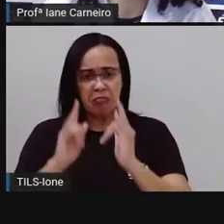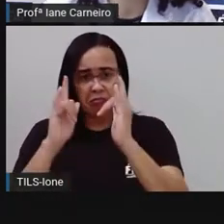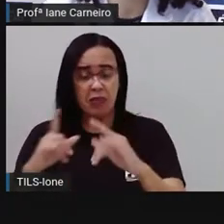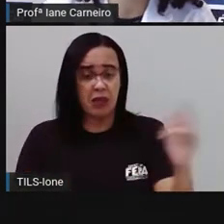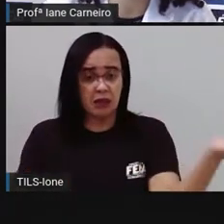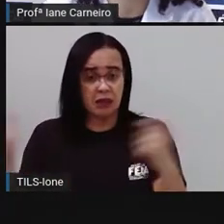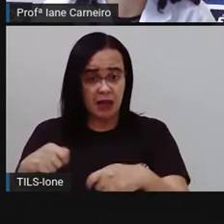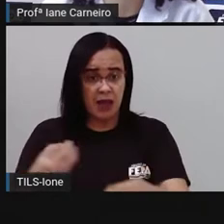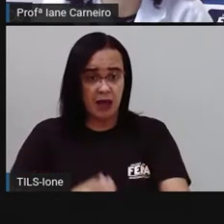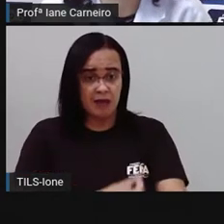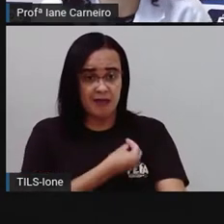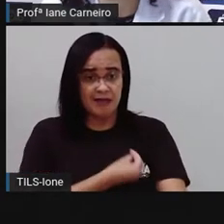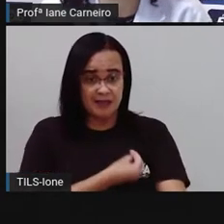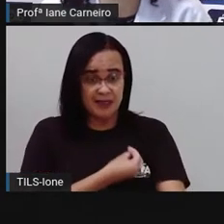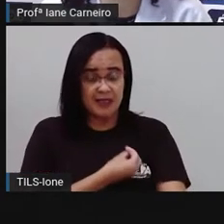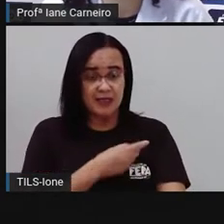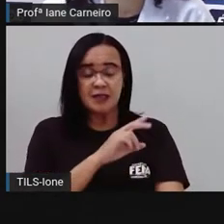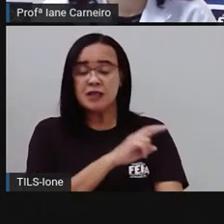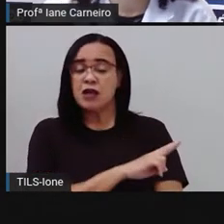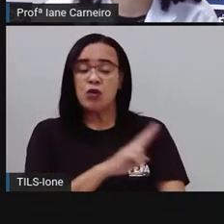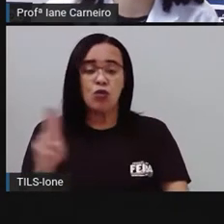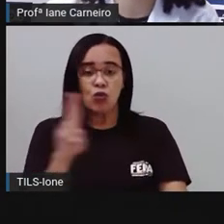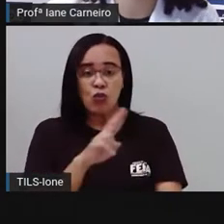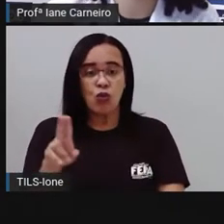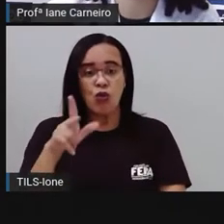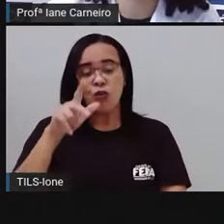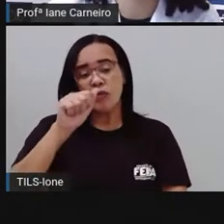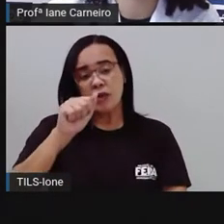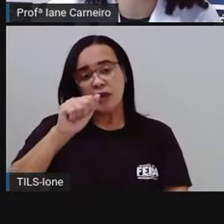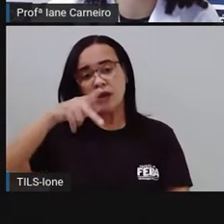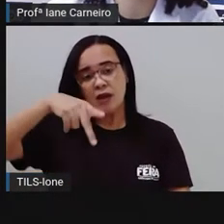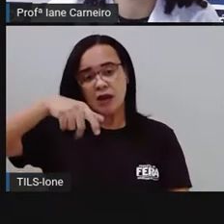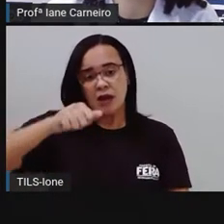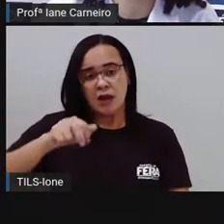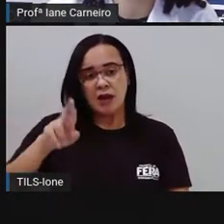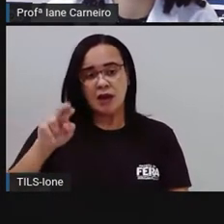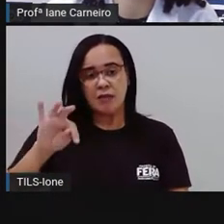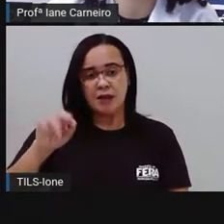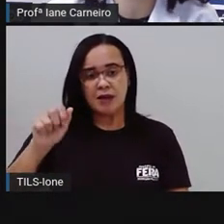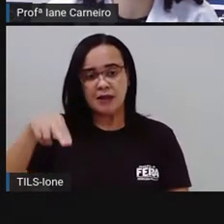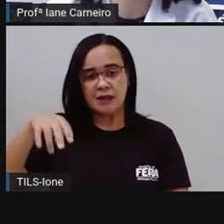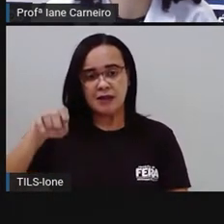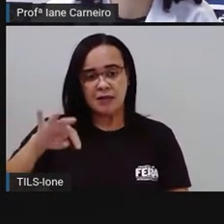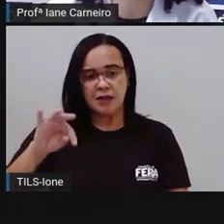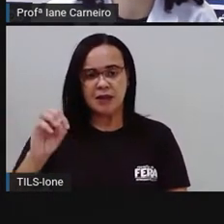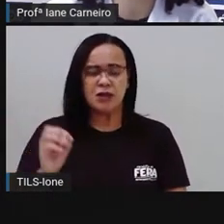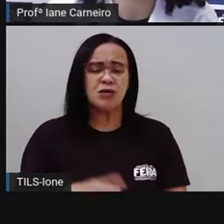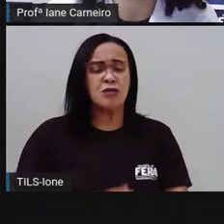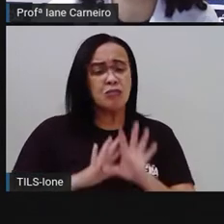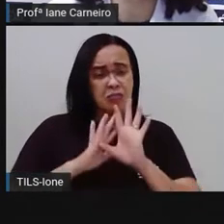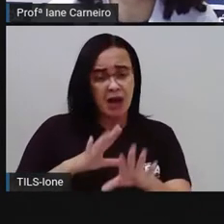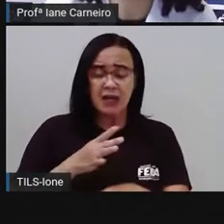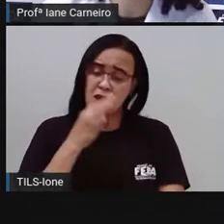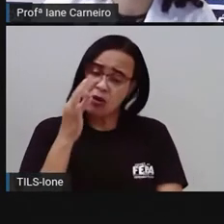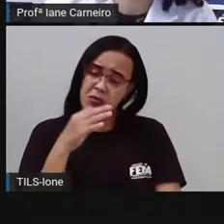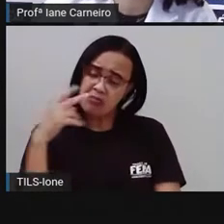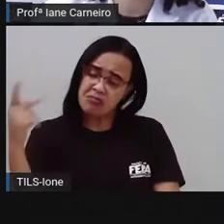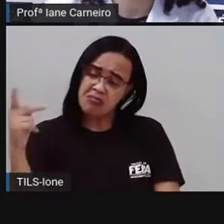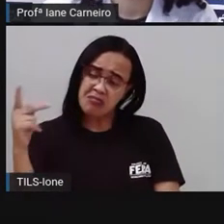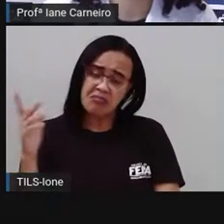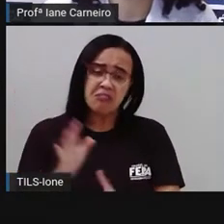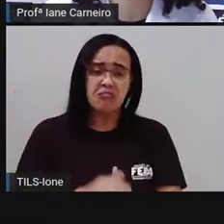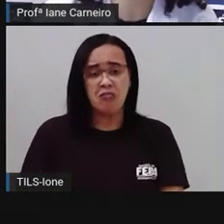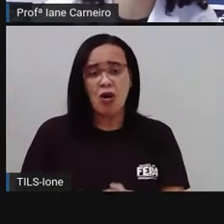prédios de apartamentos. Na minha opinião, esses prédios deviam se chamar empilhamentos.